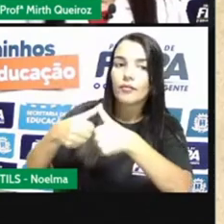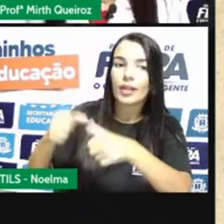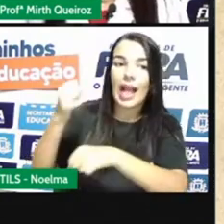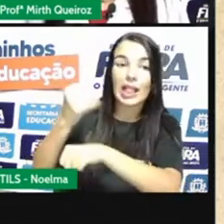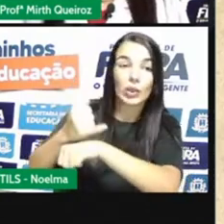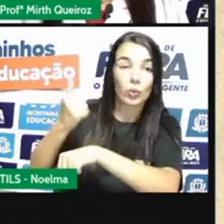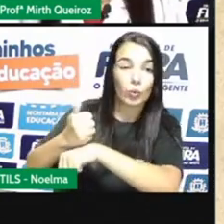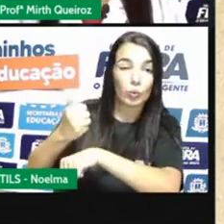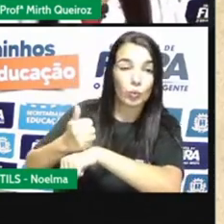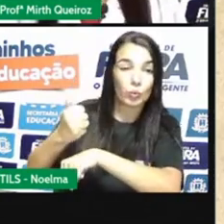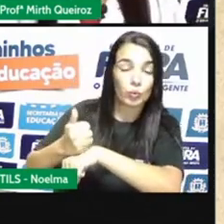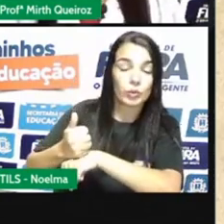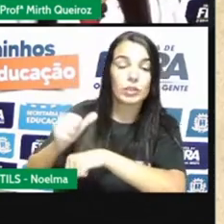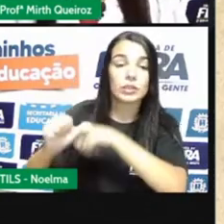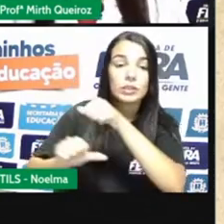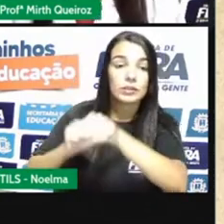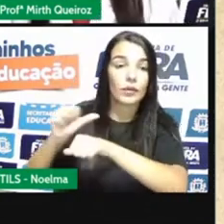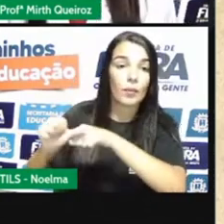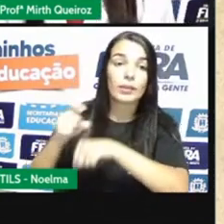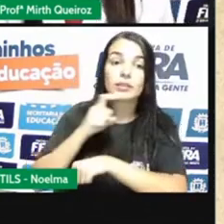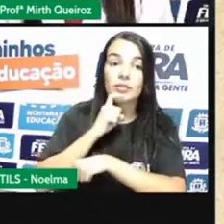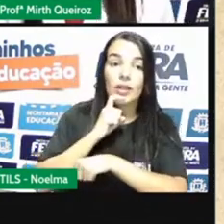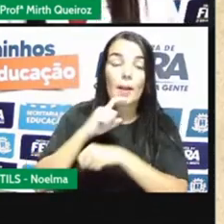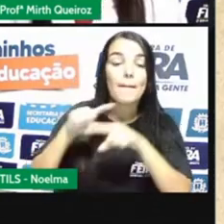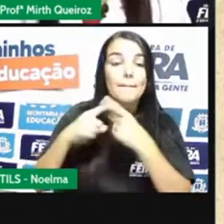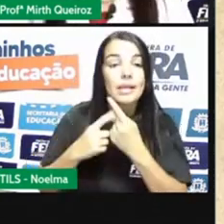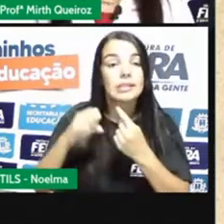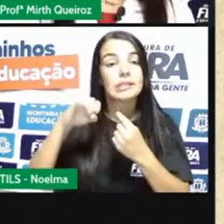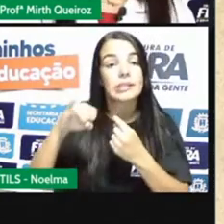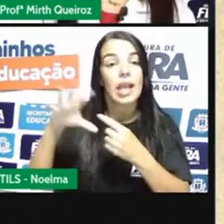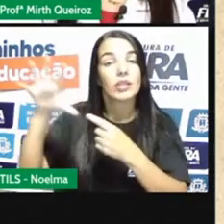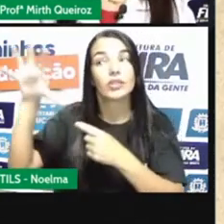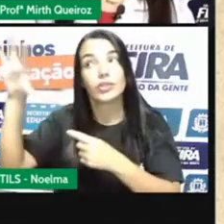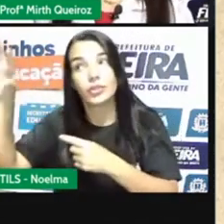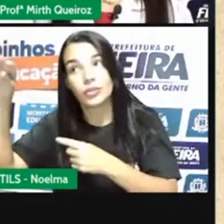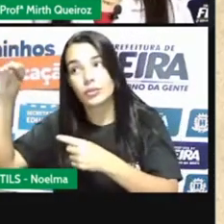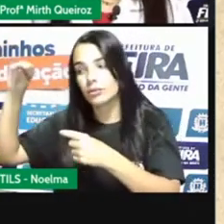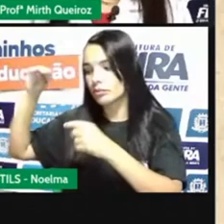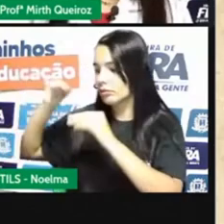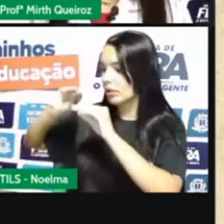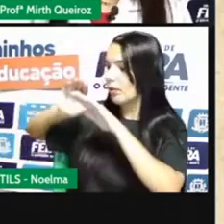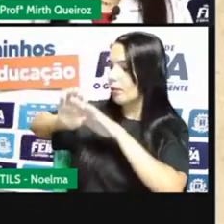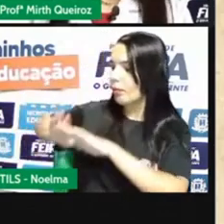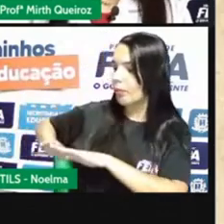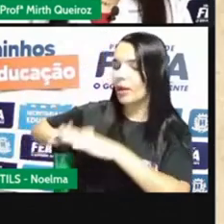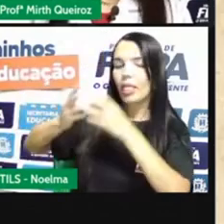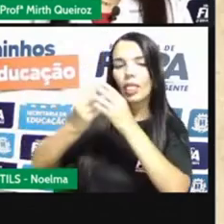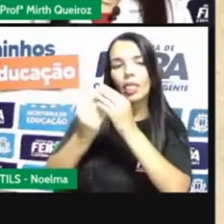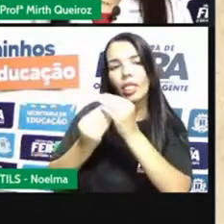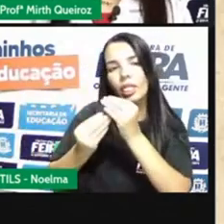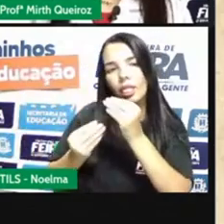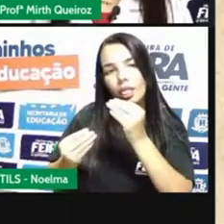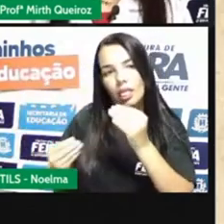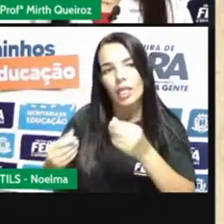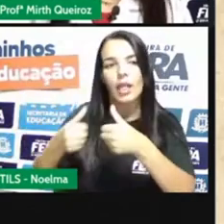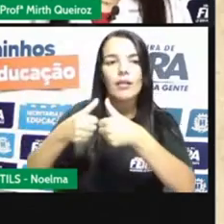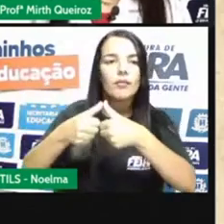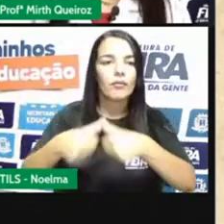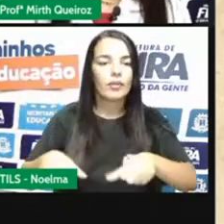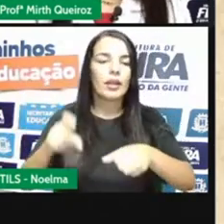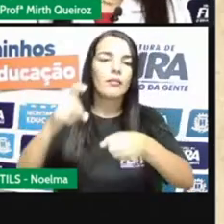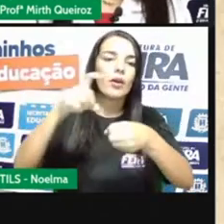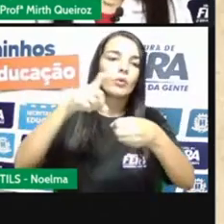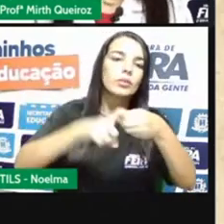será transformada em gelo. Mas se a gente tira do congelador, ela vai derreter, o gelo vai derreter e essa